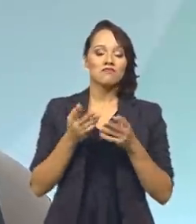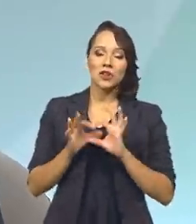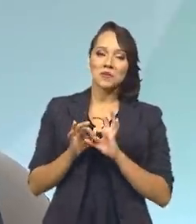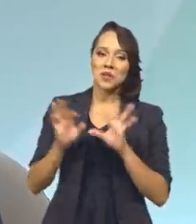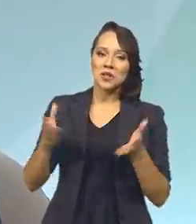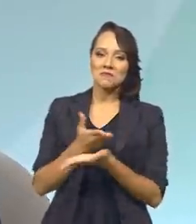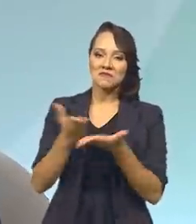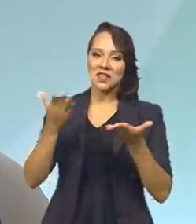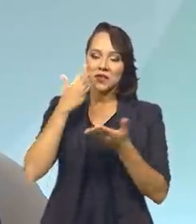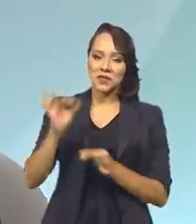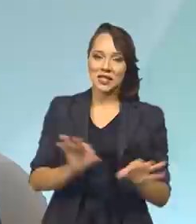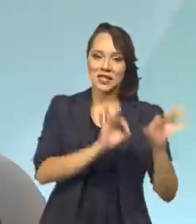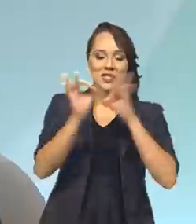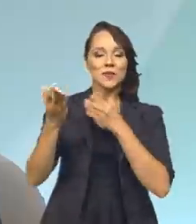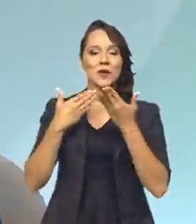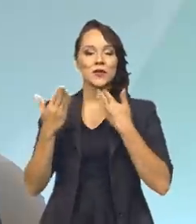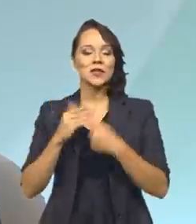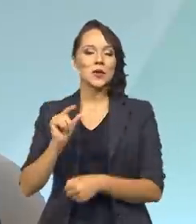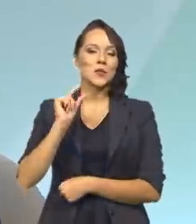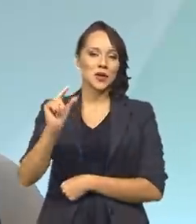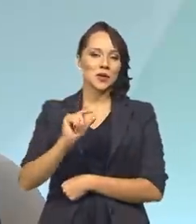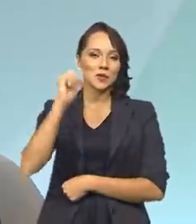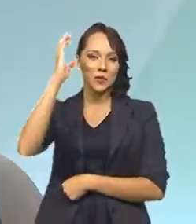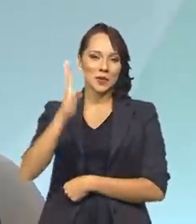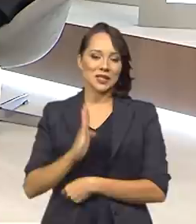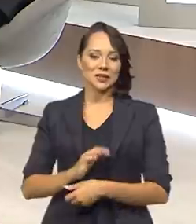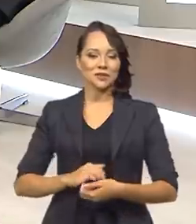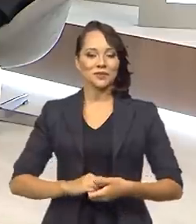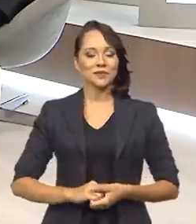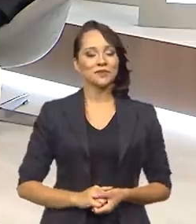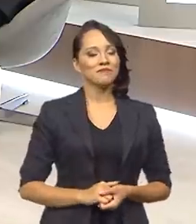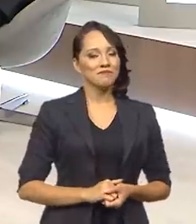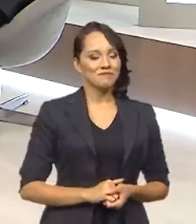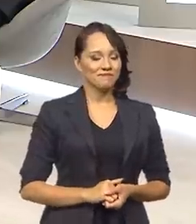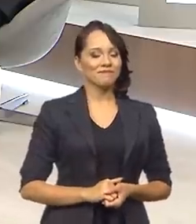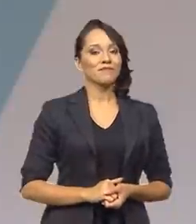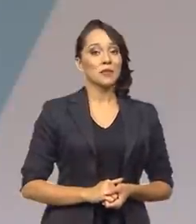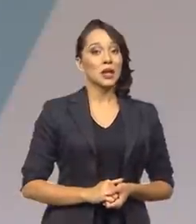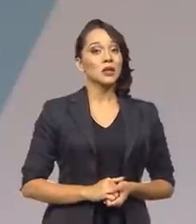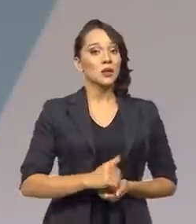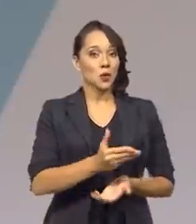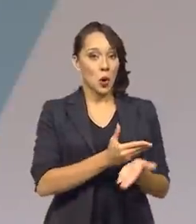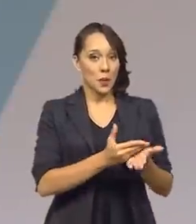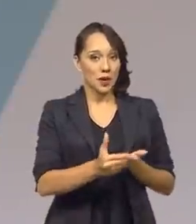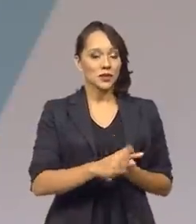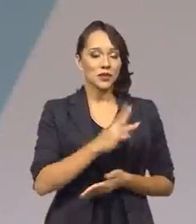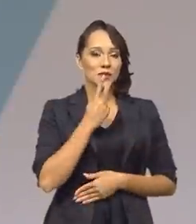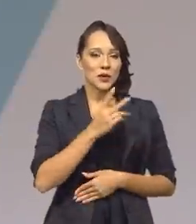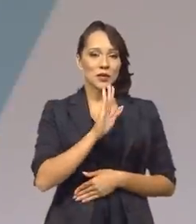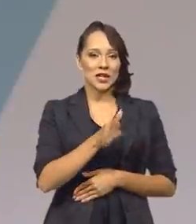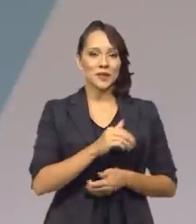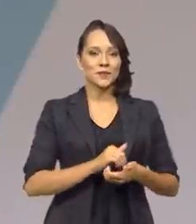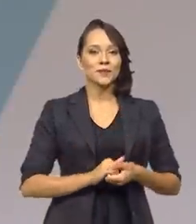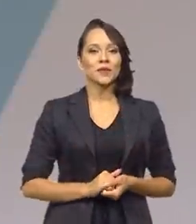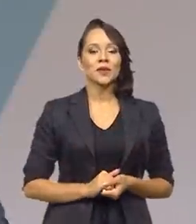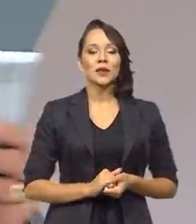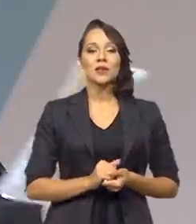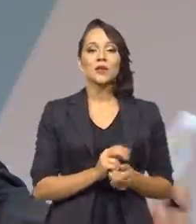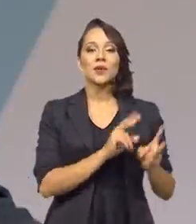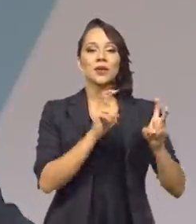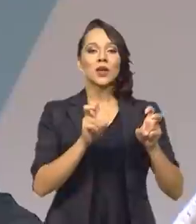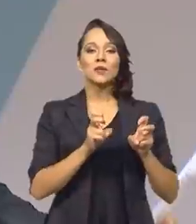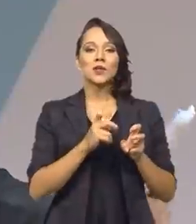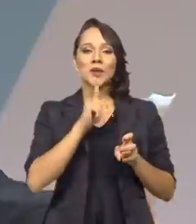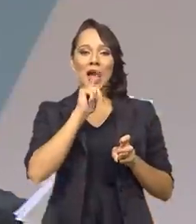e dos seus telespectadores para conversarmos um pouco sobre o Brasil. Falamos na abertura do programa, ministro, sobre a